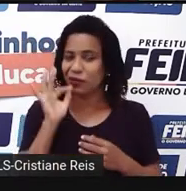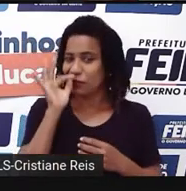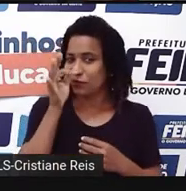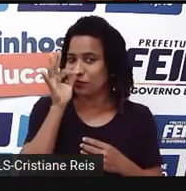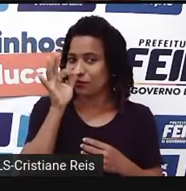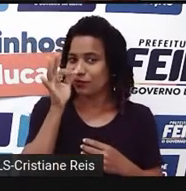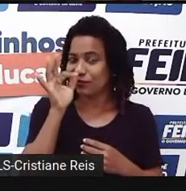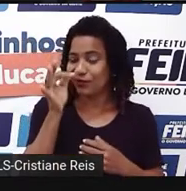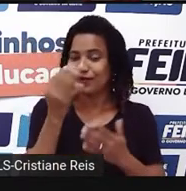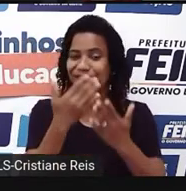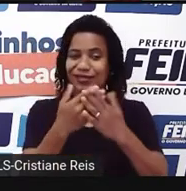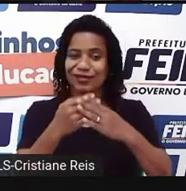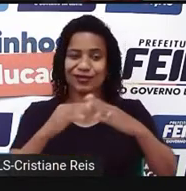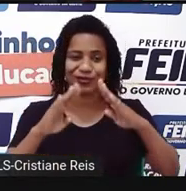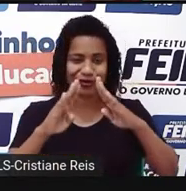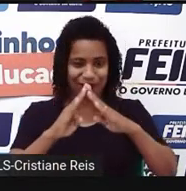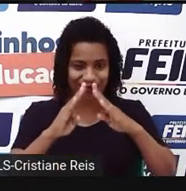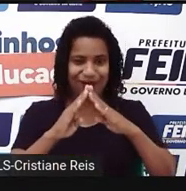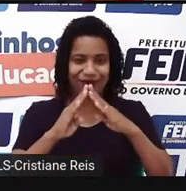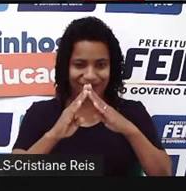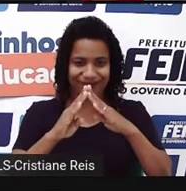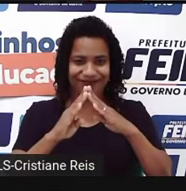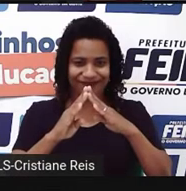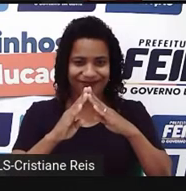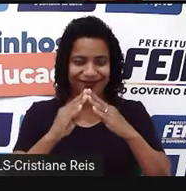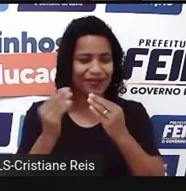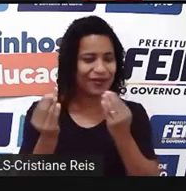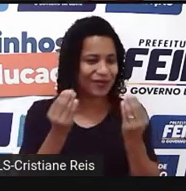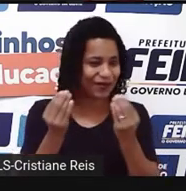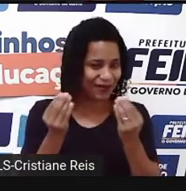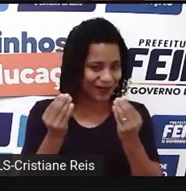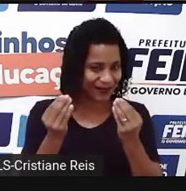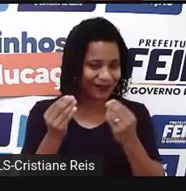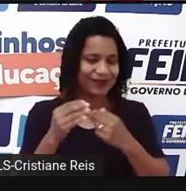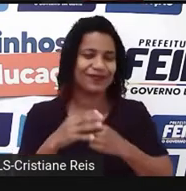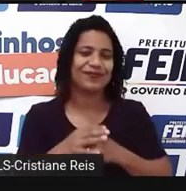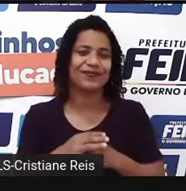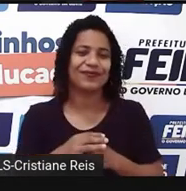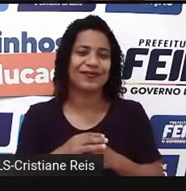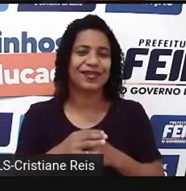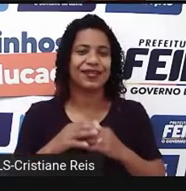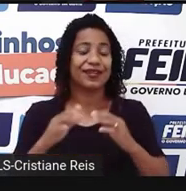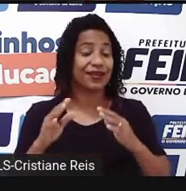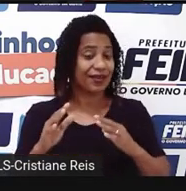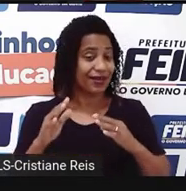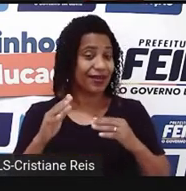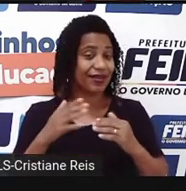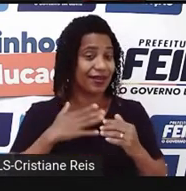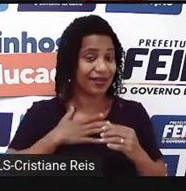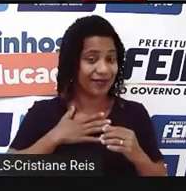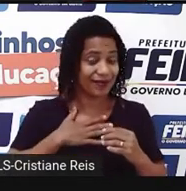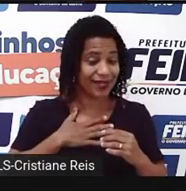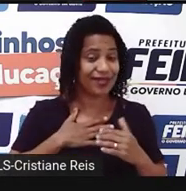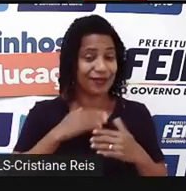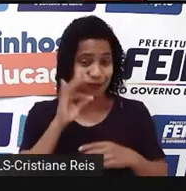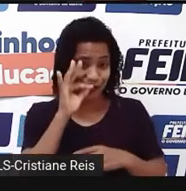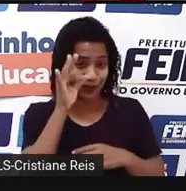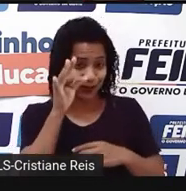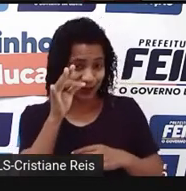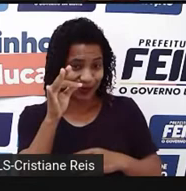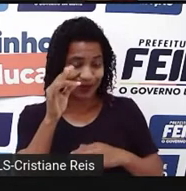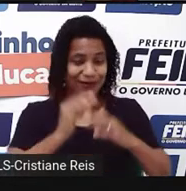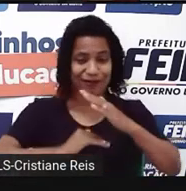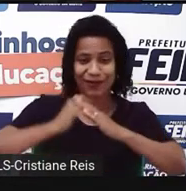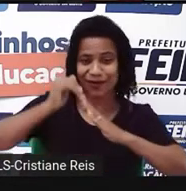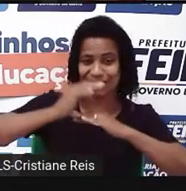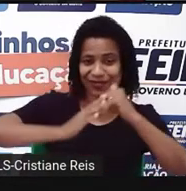para o futuro em relação a my school, a minha escola, my career, a carreira que eu quero seguir, né?